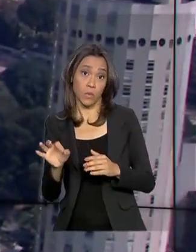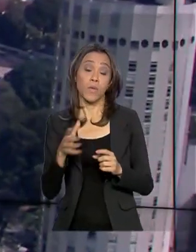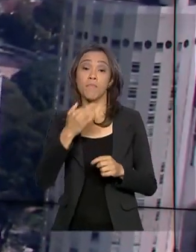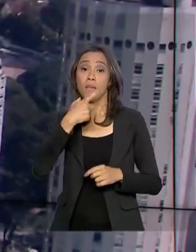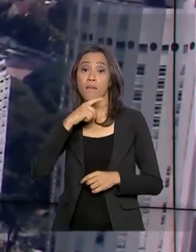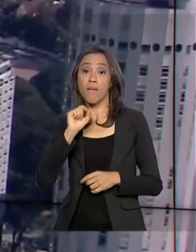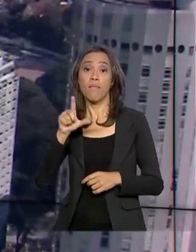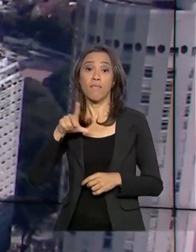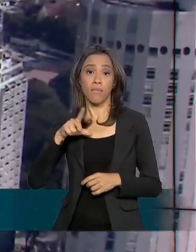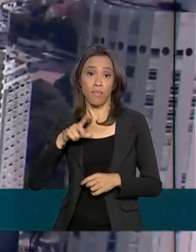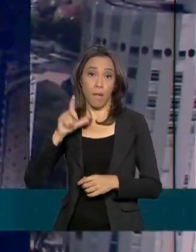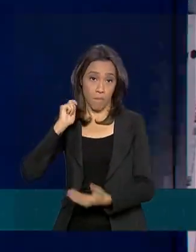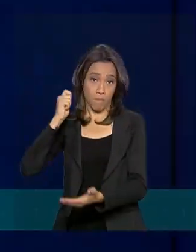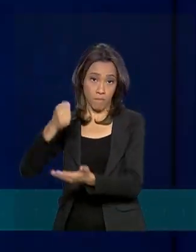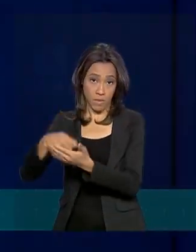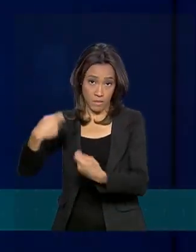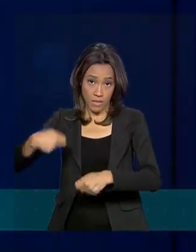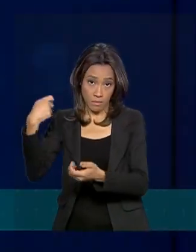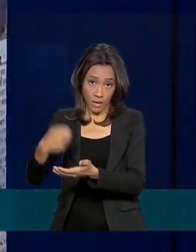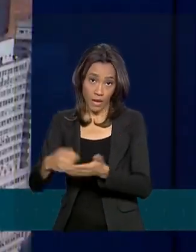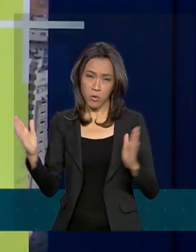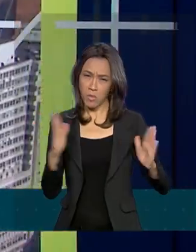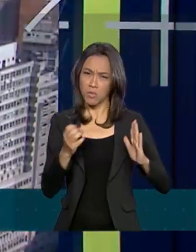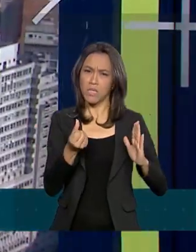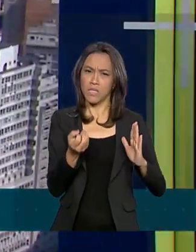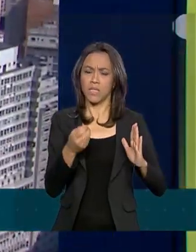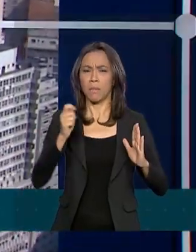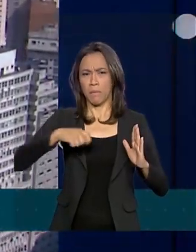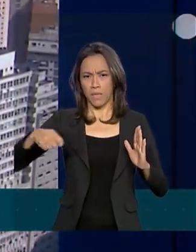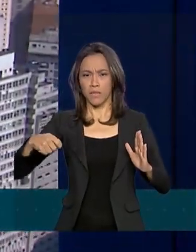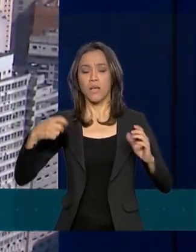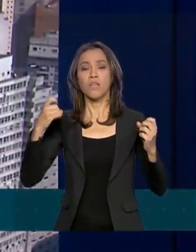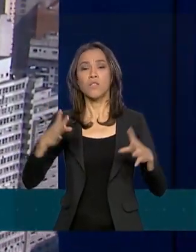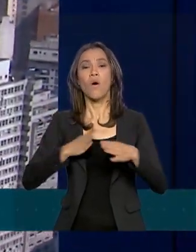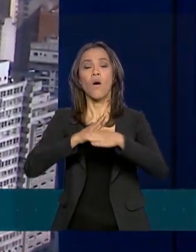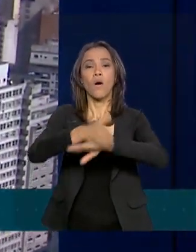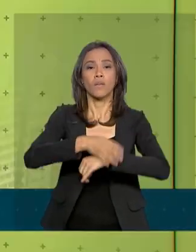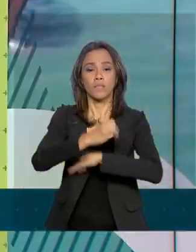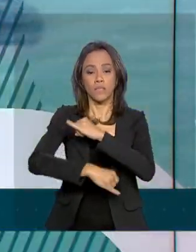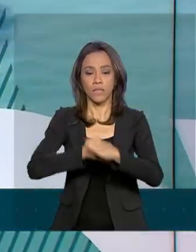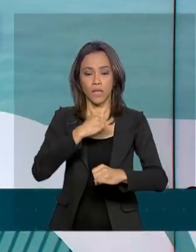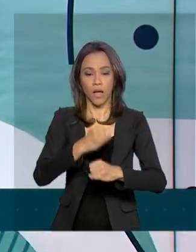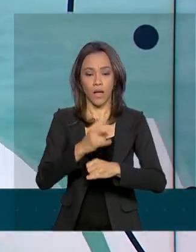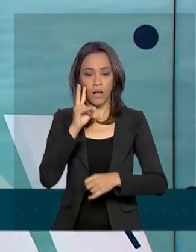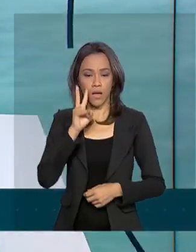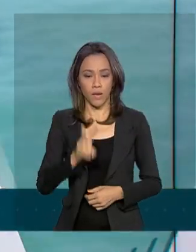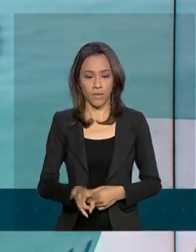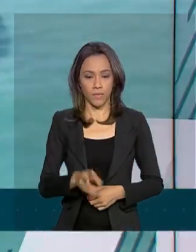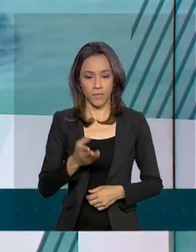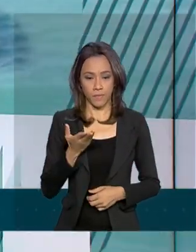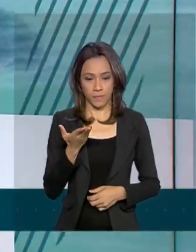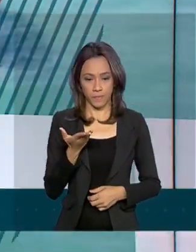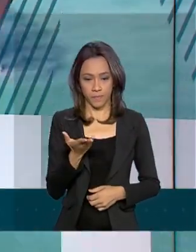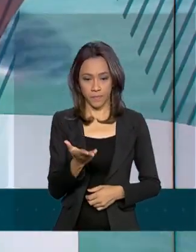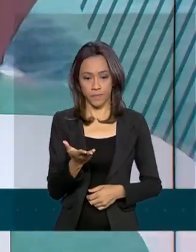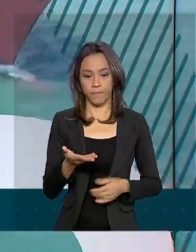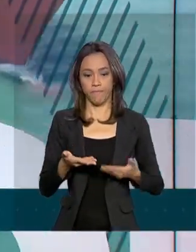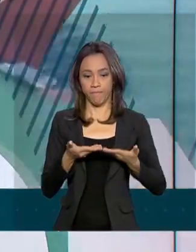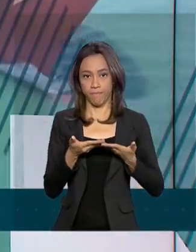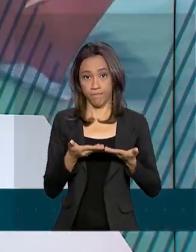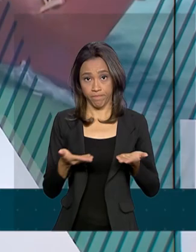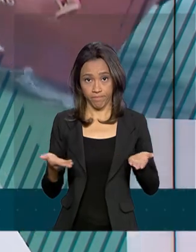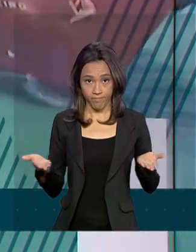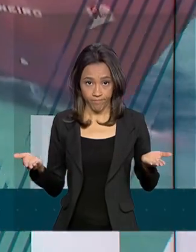é de 60 meses. Para conferir o edital, basta acessar o site regularize.pgfn